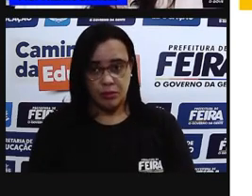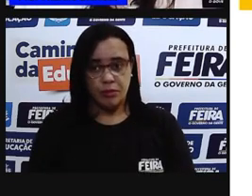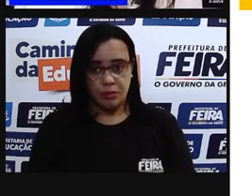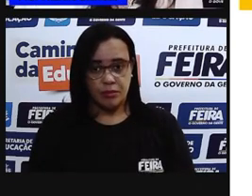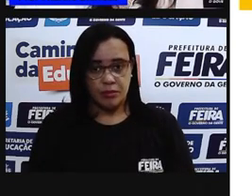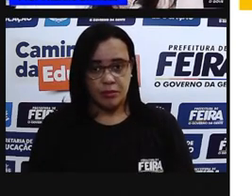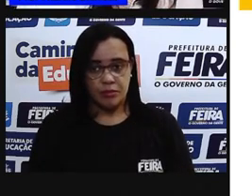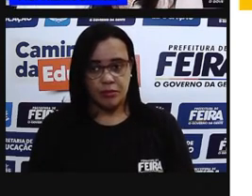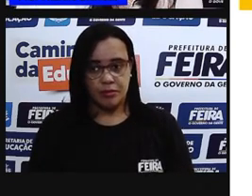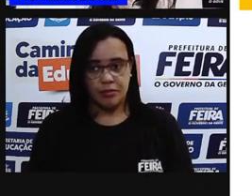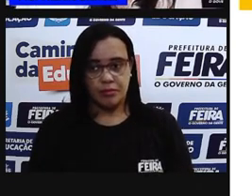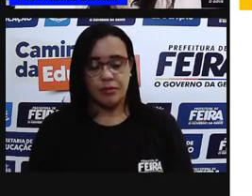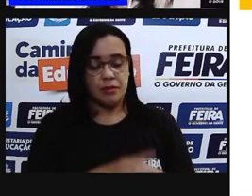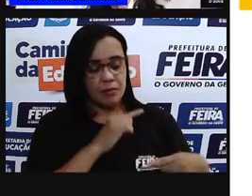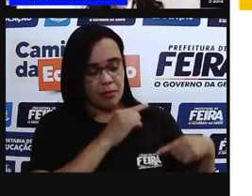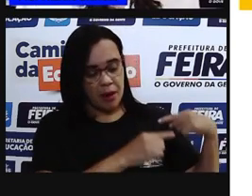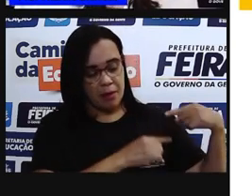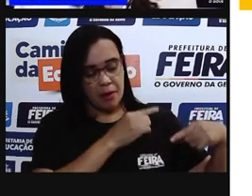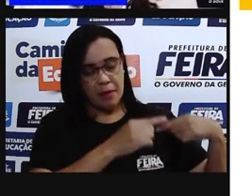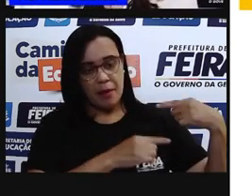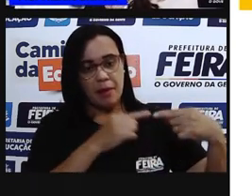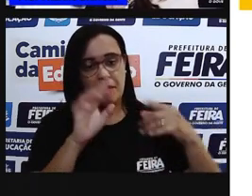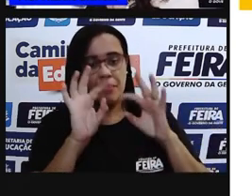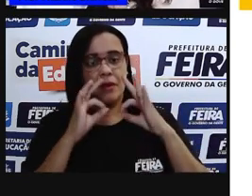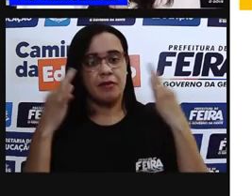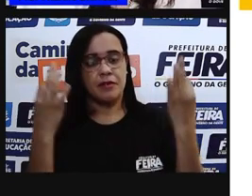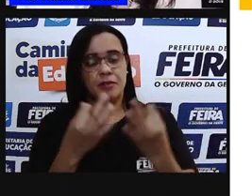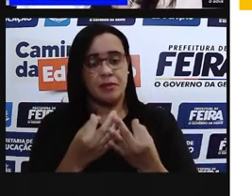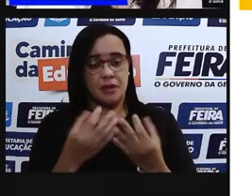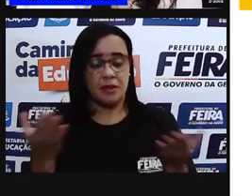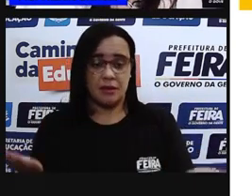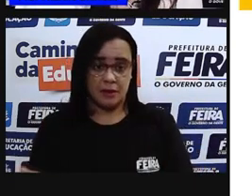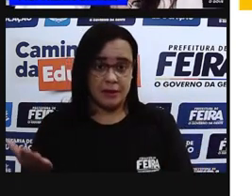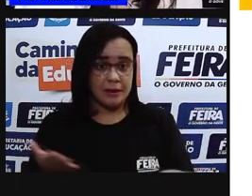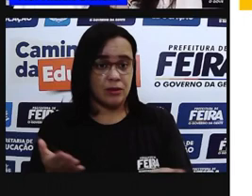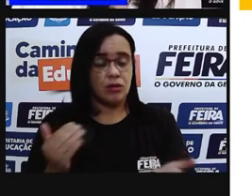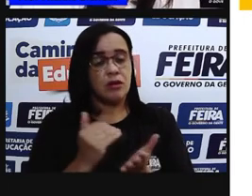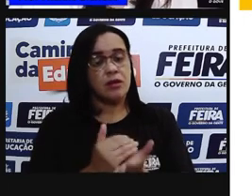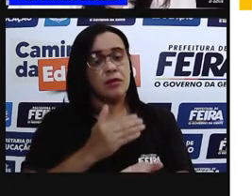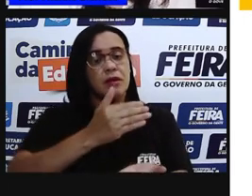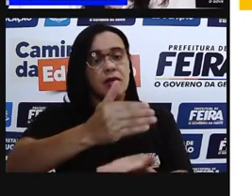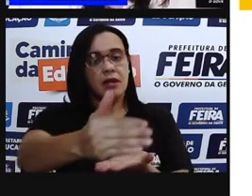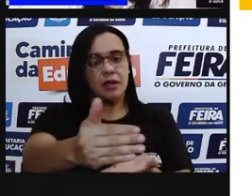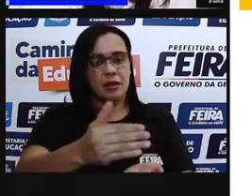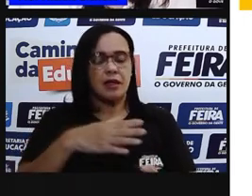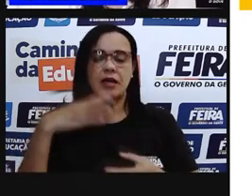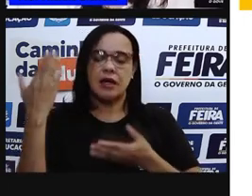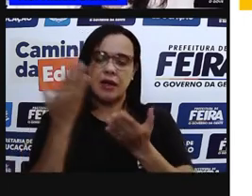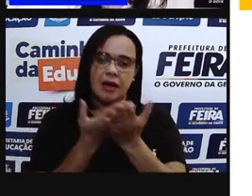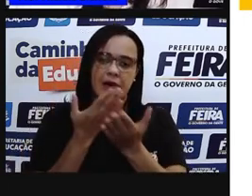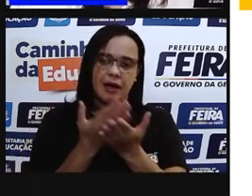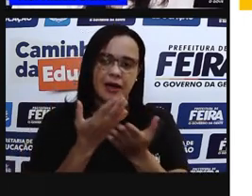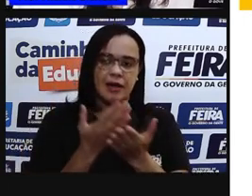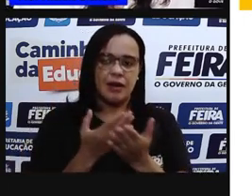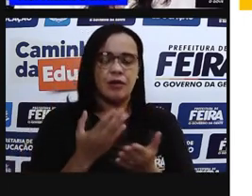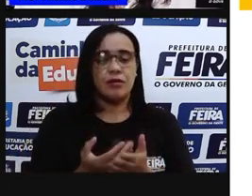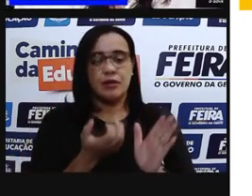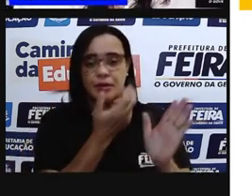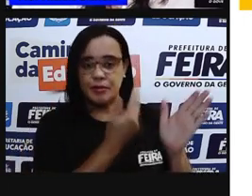Então, o que que acontece? Para a gente começar a nossa aula, a gente vai ter aqui uma charge